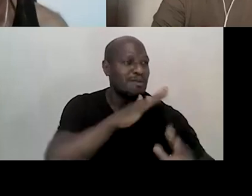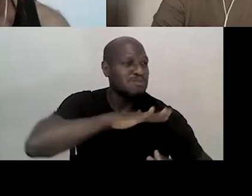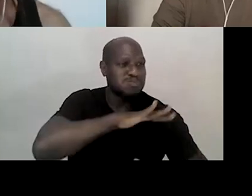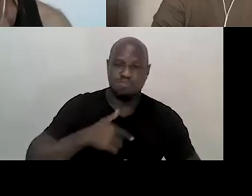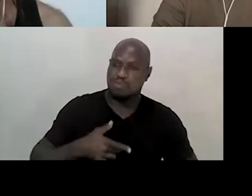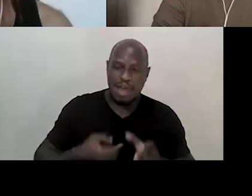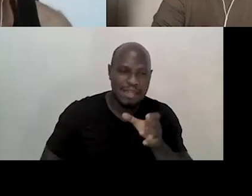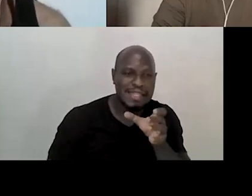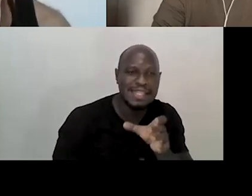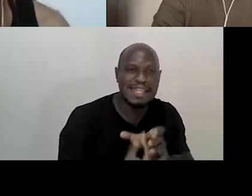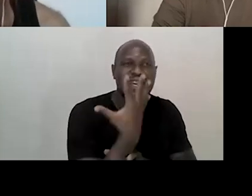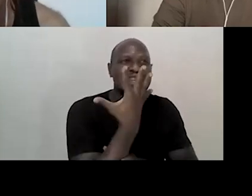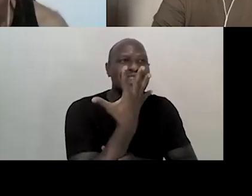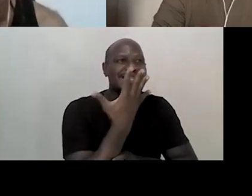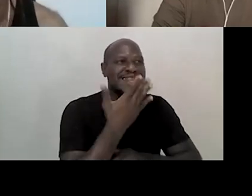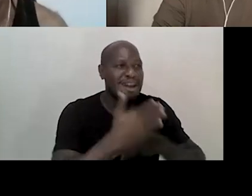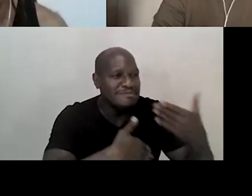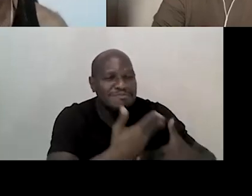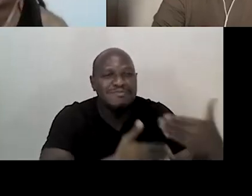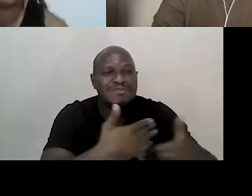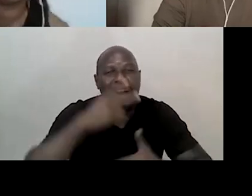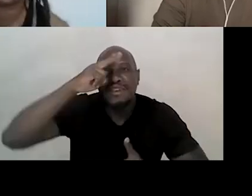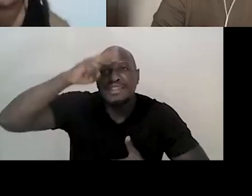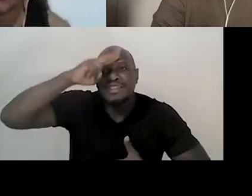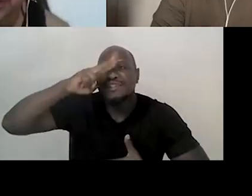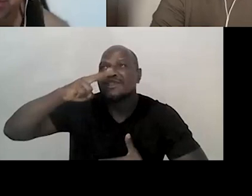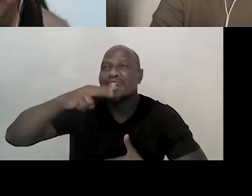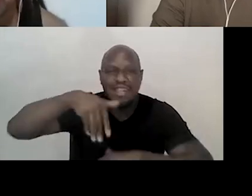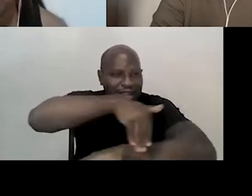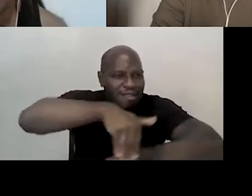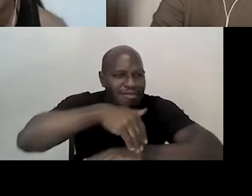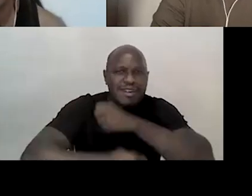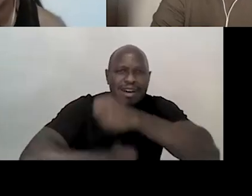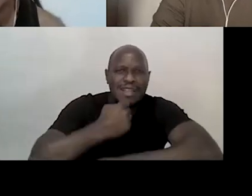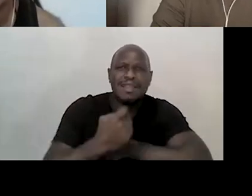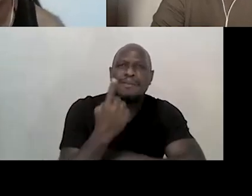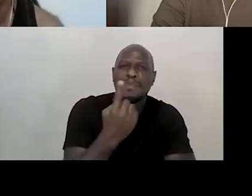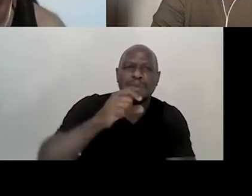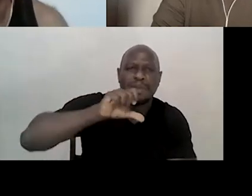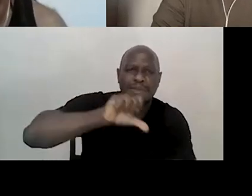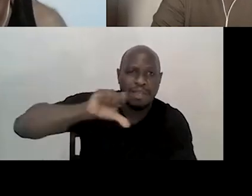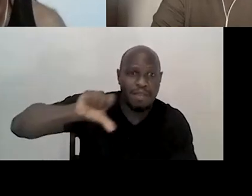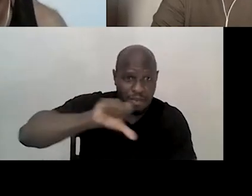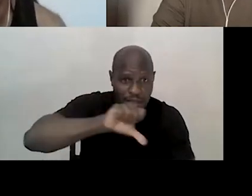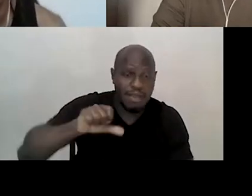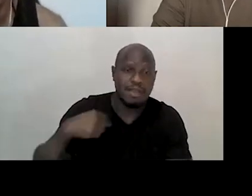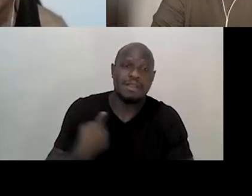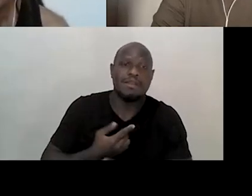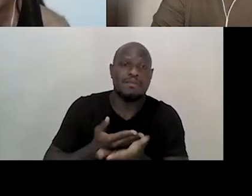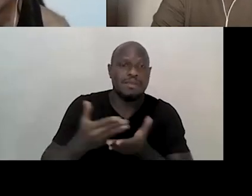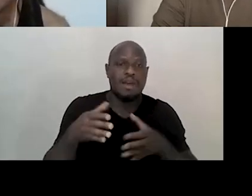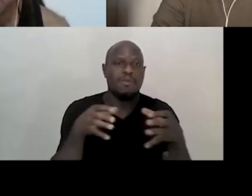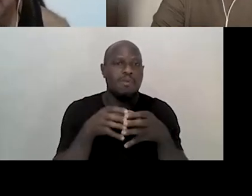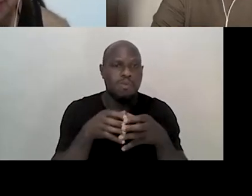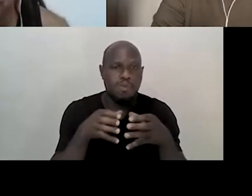criação. Esse histórico com a rua, ele vem desde 1999, quando a gente começa a formar um grupo,